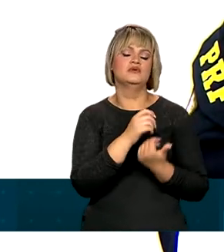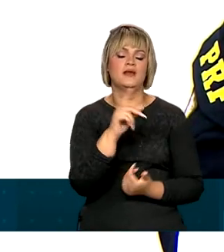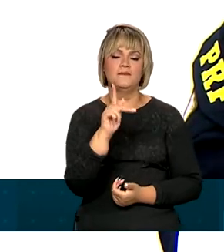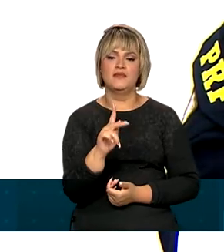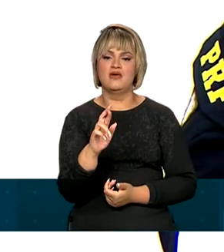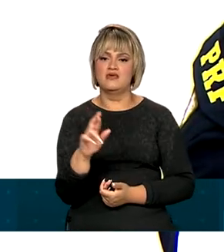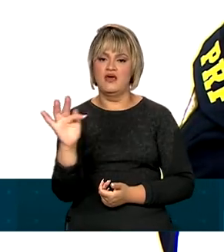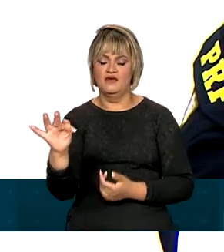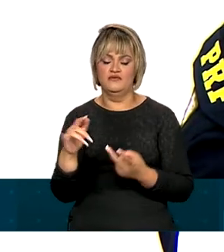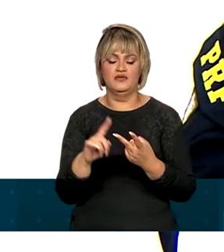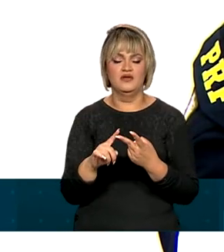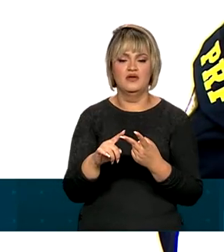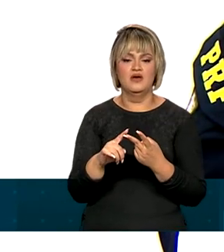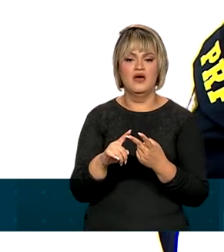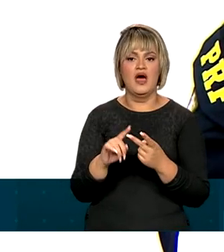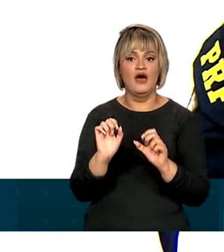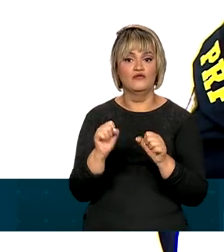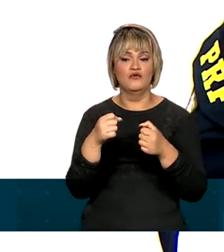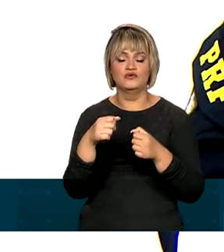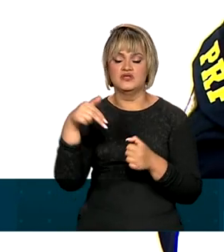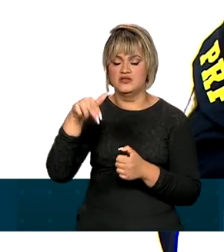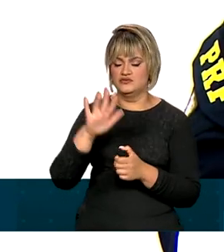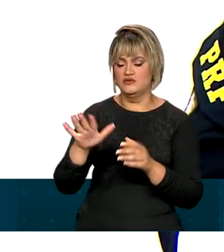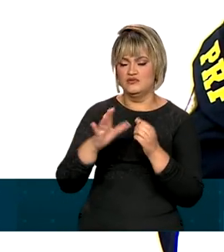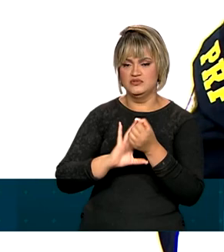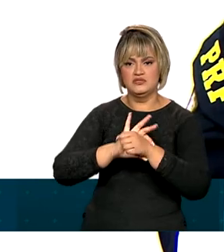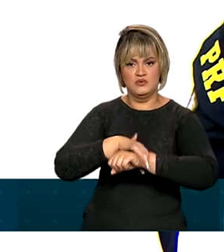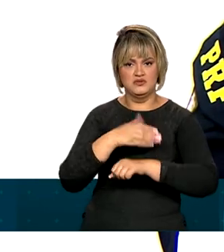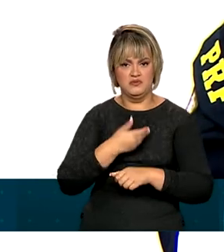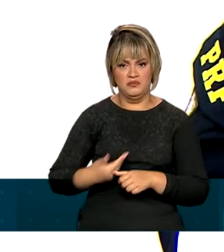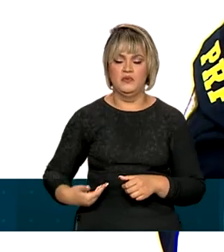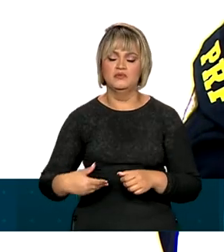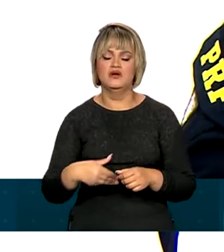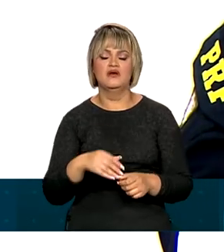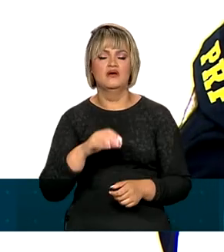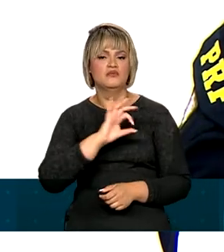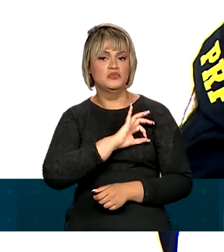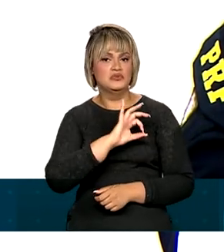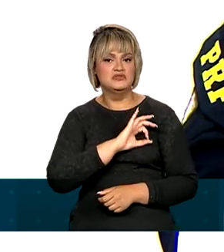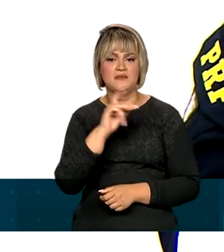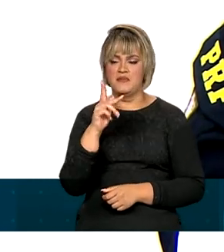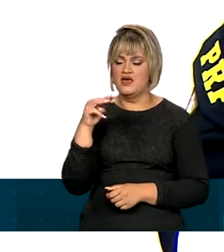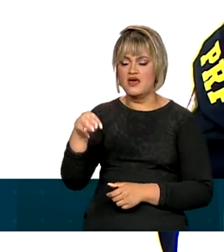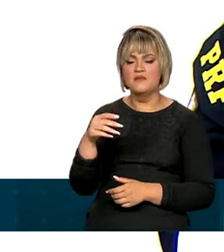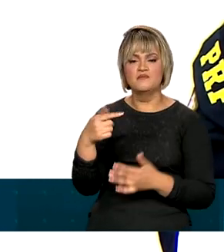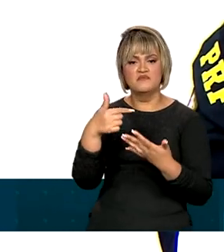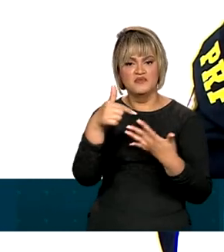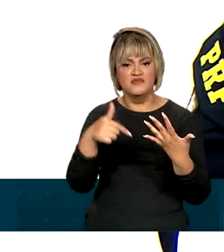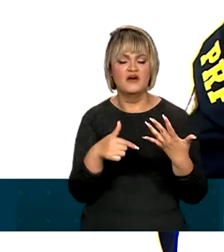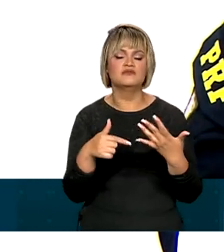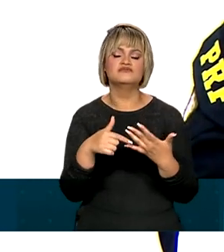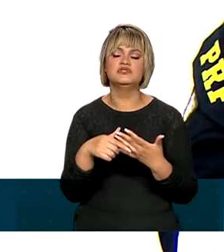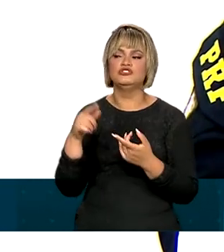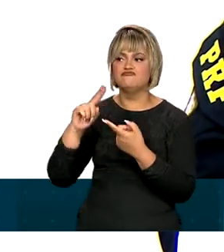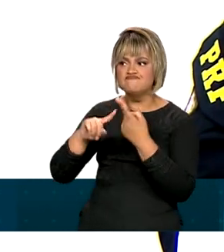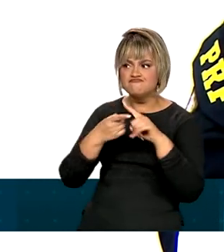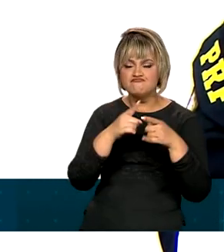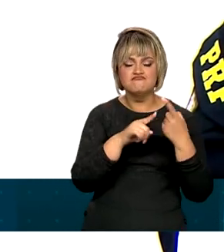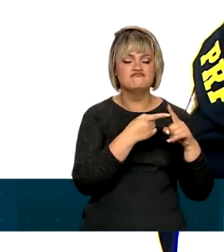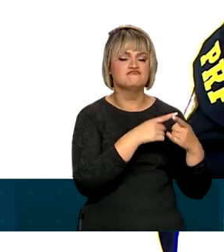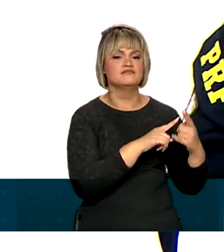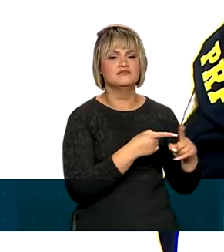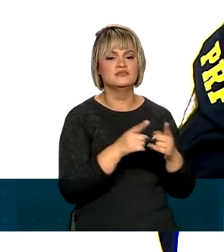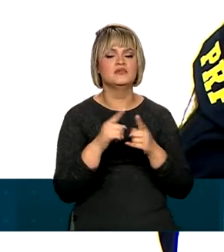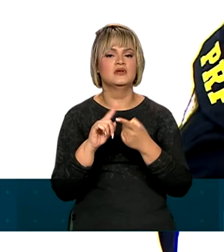com o apoio da Força Nacional de Segurança Pública, das polícias militares e é ao mesmo tempo que a gente ampliou, em virtude das diversas medidas que foram já